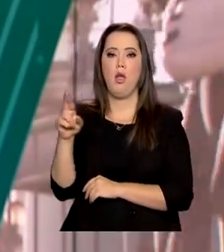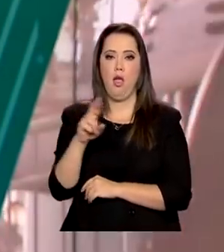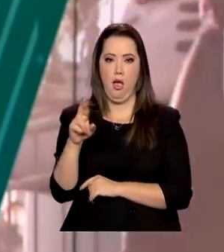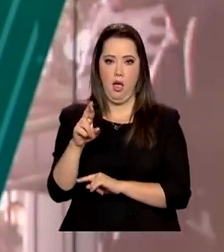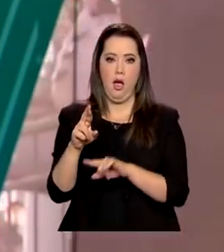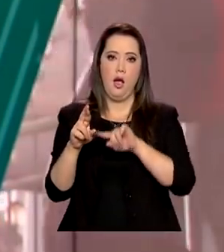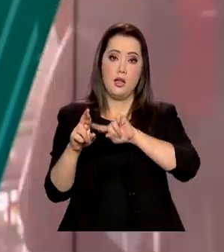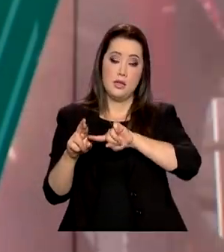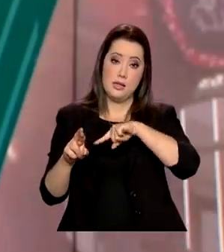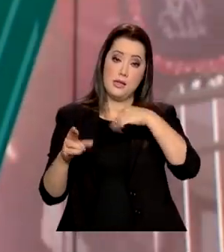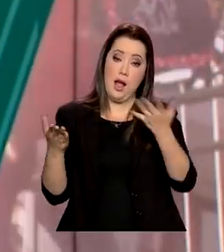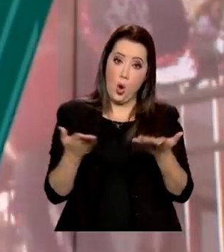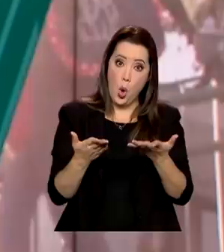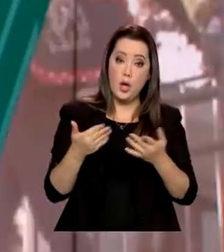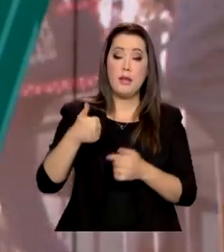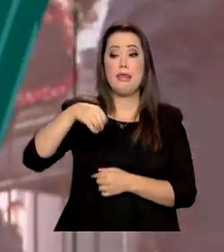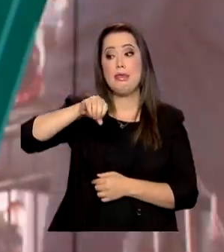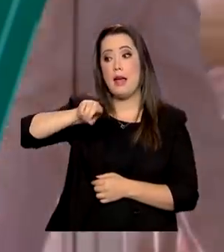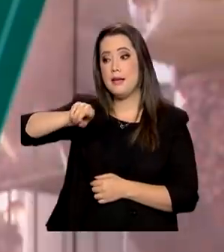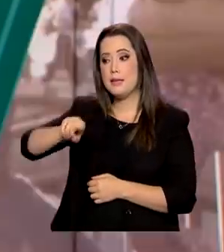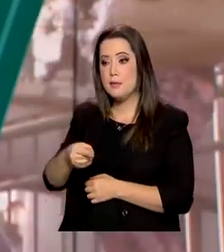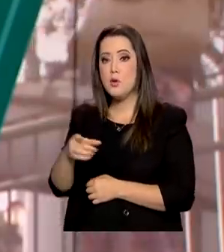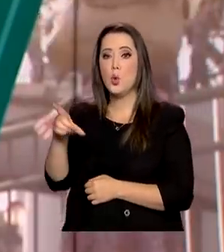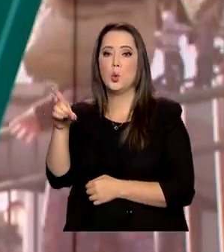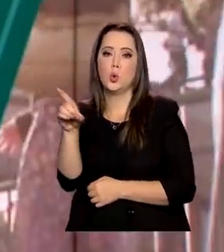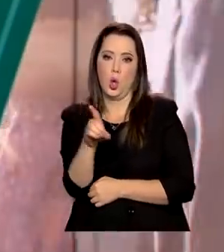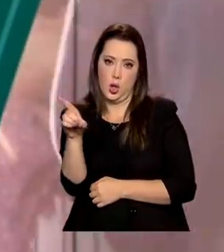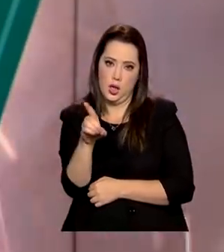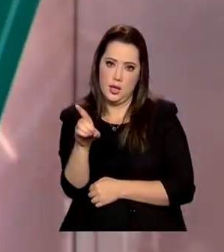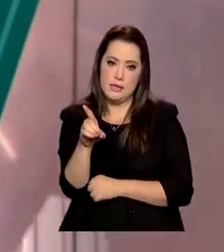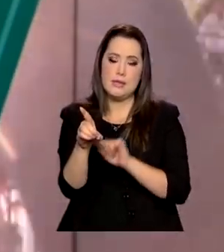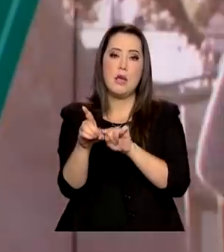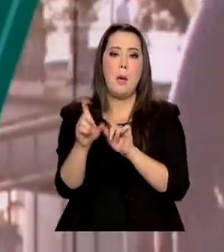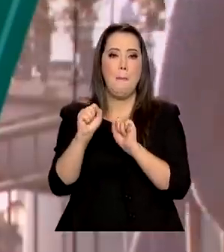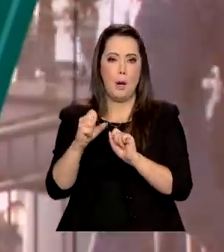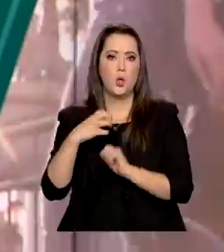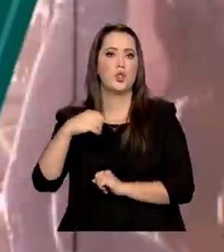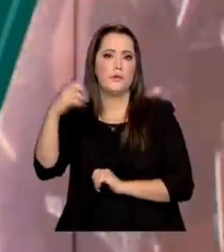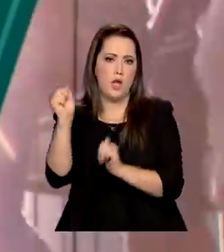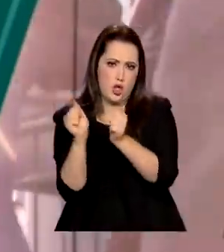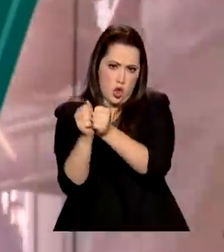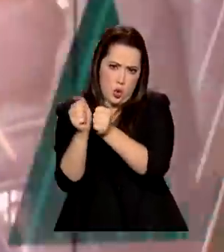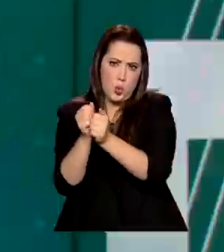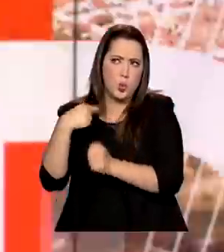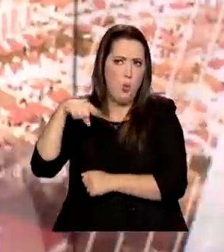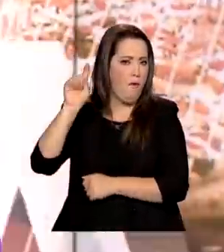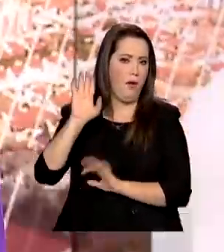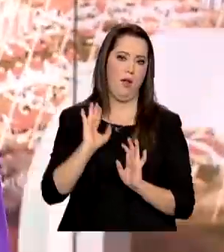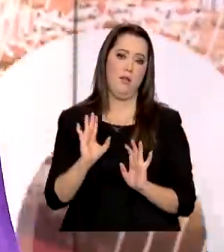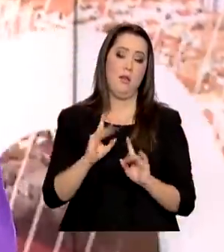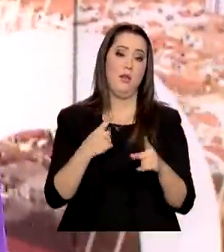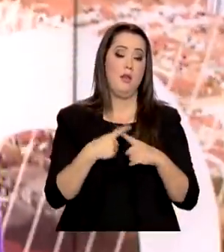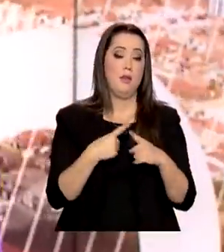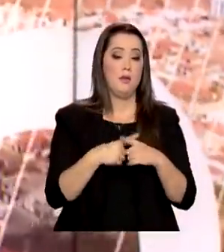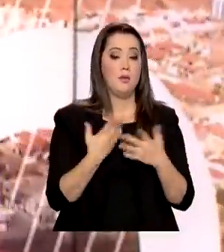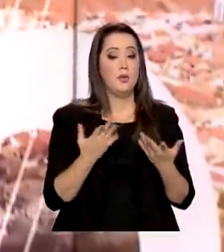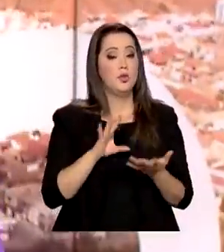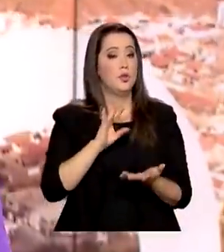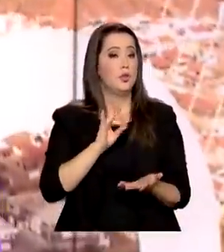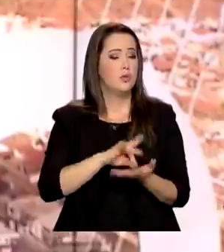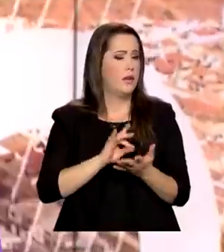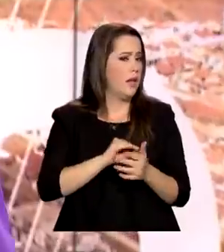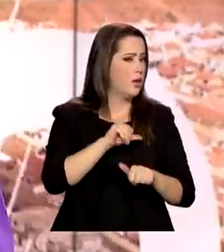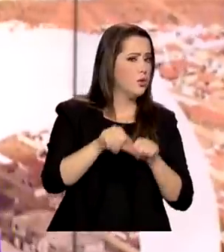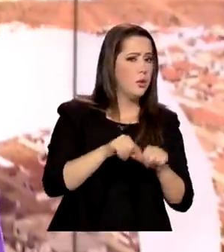espécie para viagens internacionais de brasileiros. A medida vale também para quem entra no Brasil vindo do exterior. Na prática, a